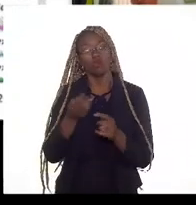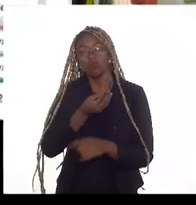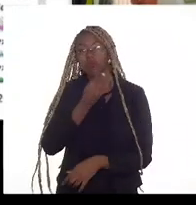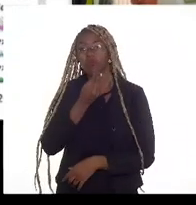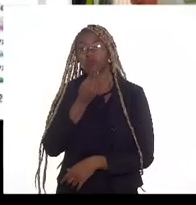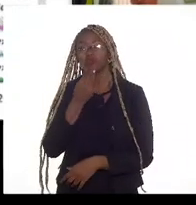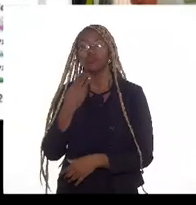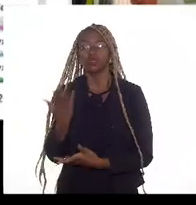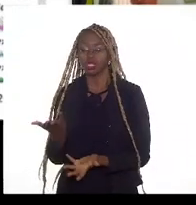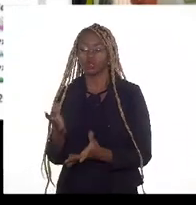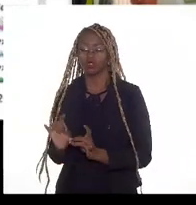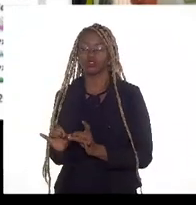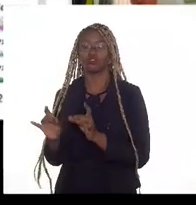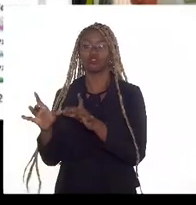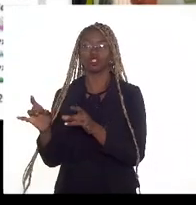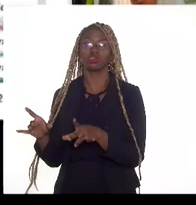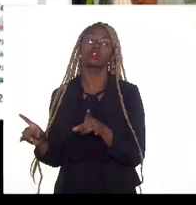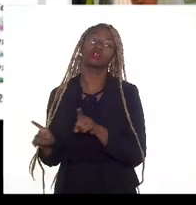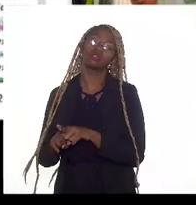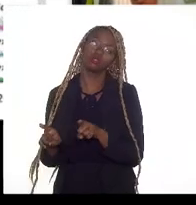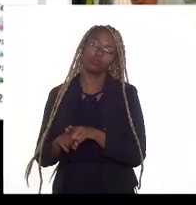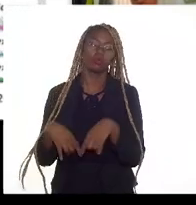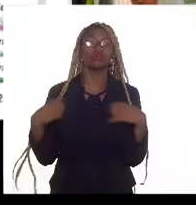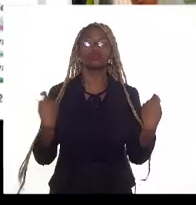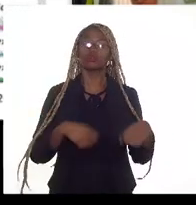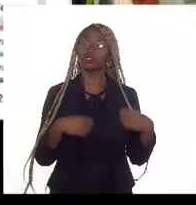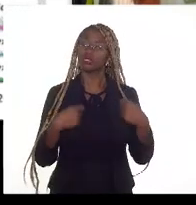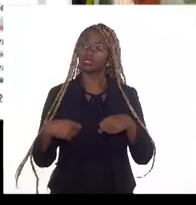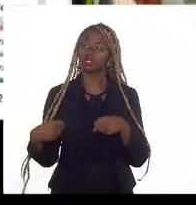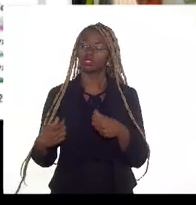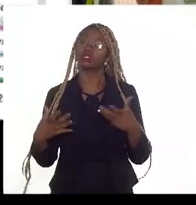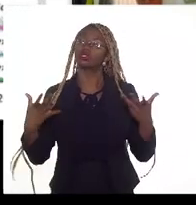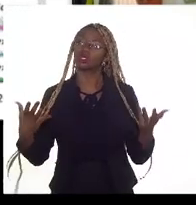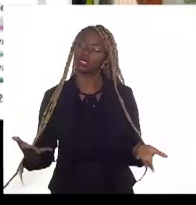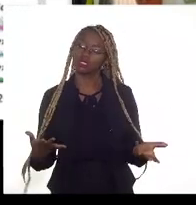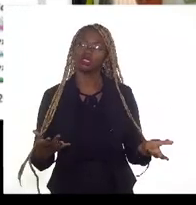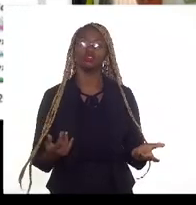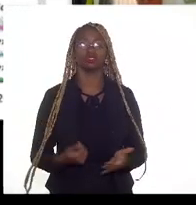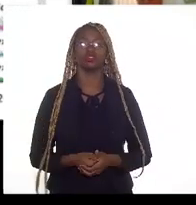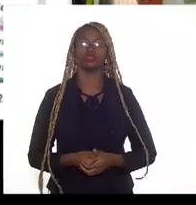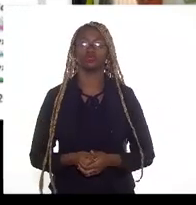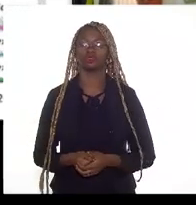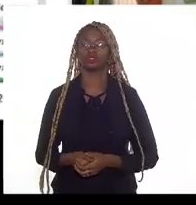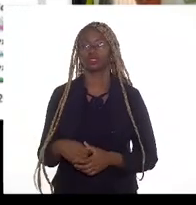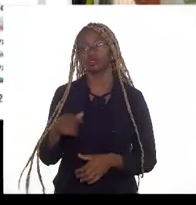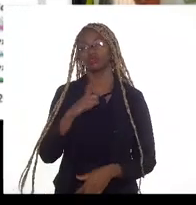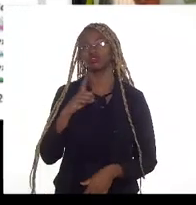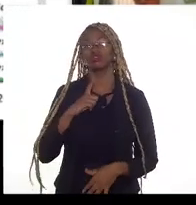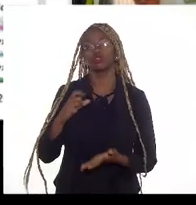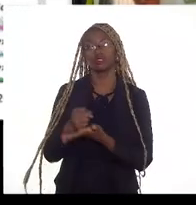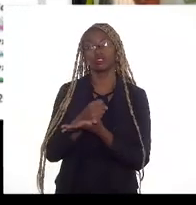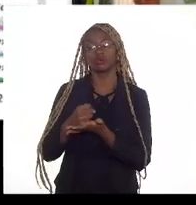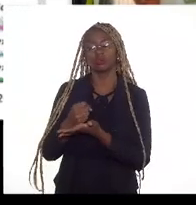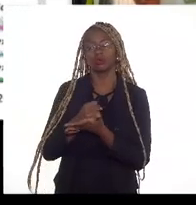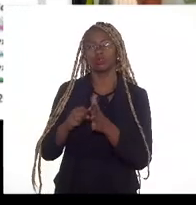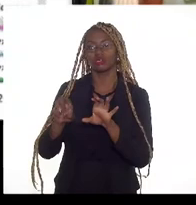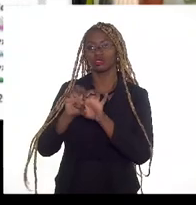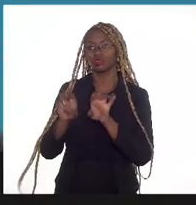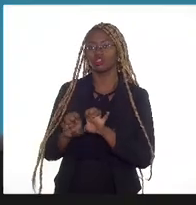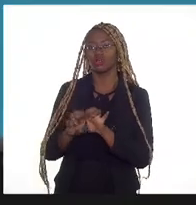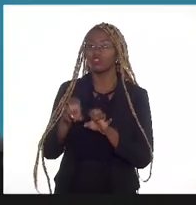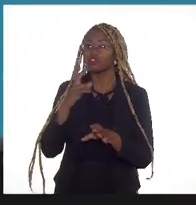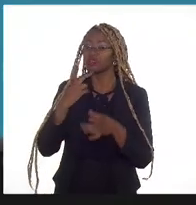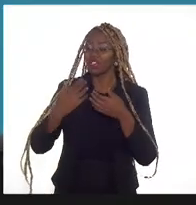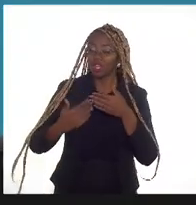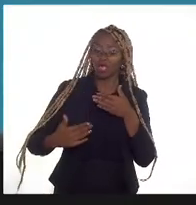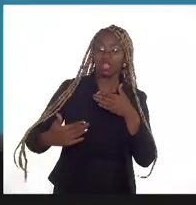identifica e oportunidade de demanda quando houver os acordos, naturalmente, a infraestrutura e aí eu estou falando de longo prazo, não